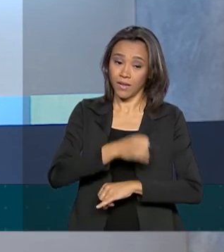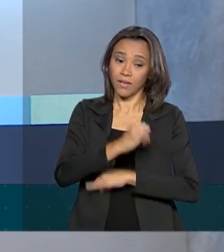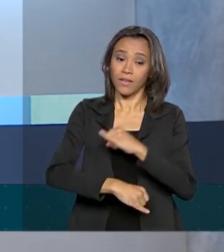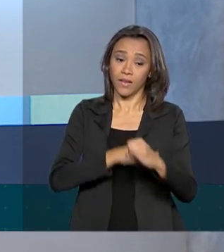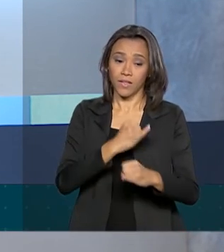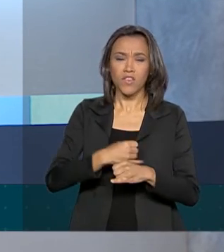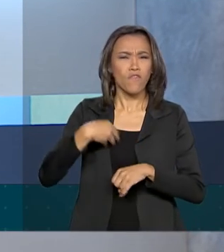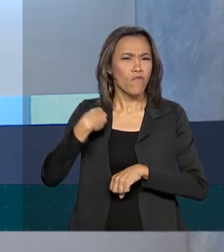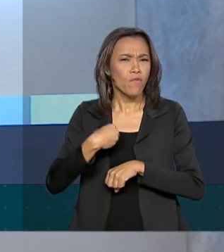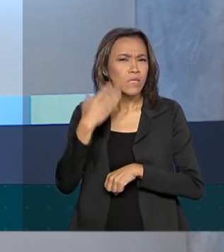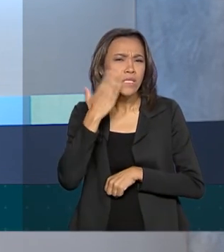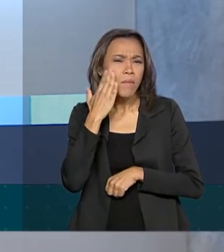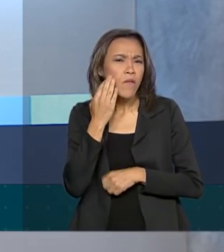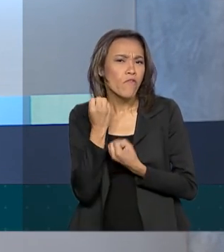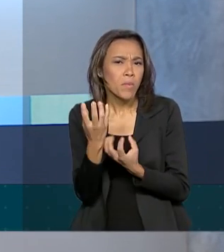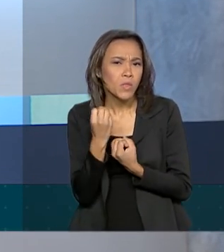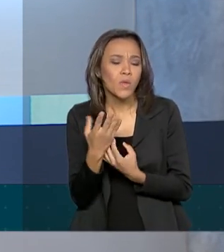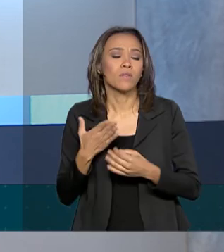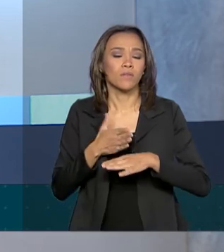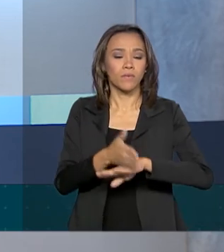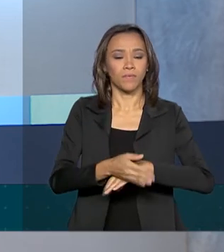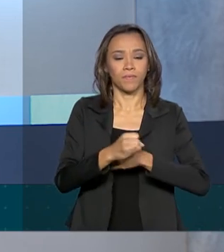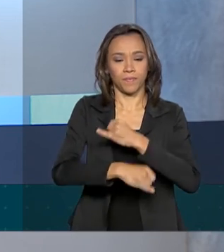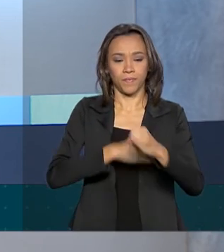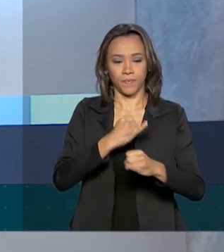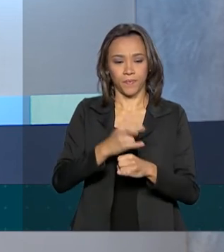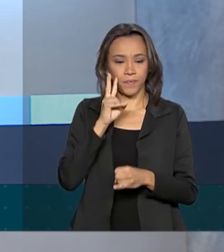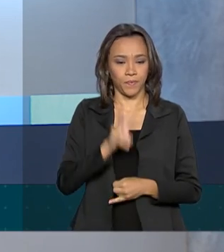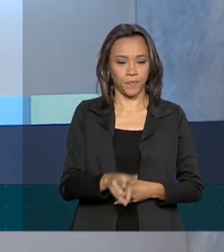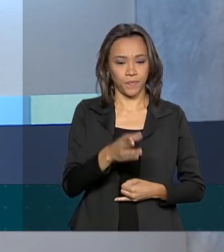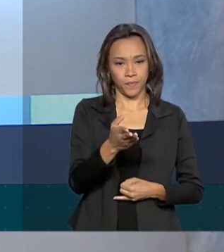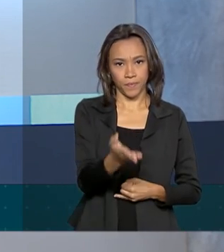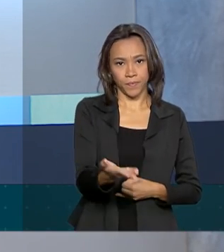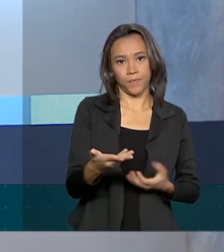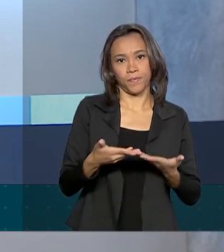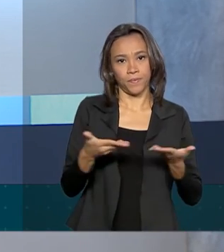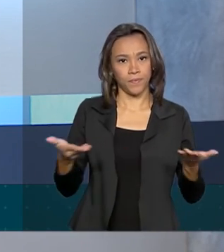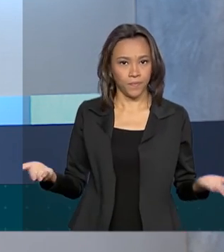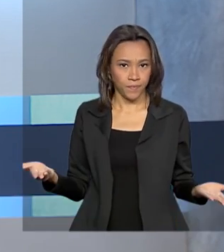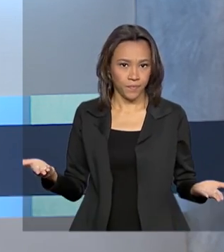Para mais informações é só acessar o site do Ministério da Agricultura, Pecuária e Abastecimento.